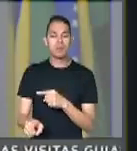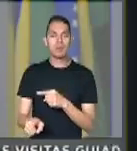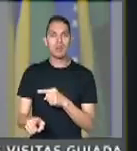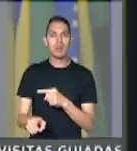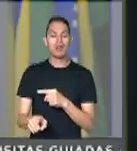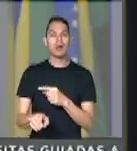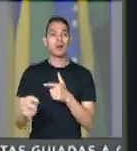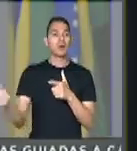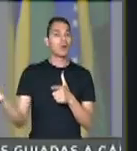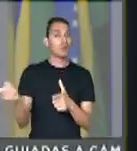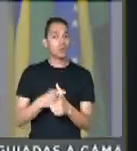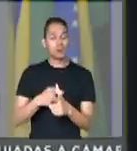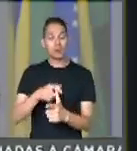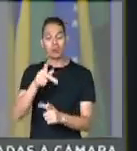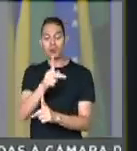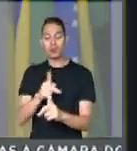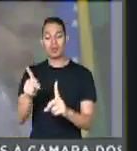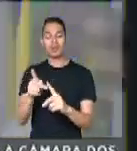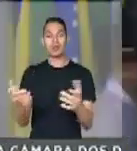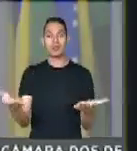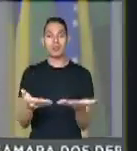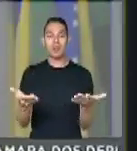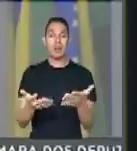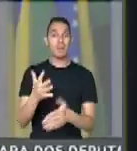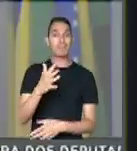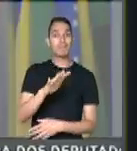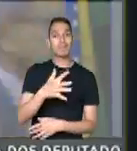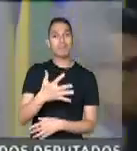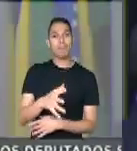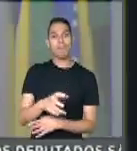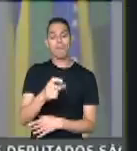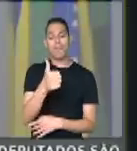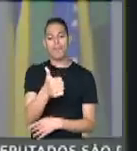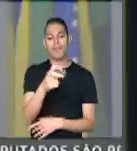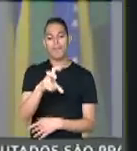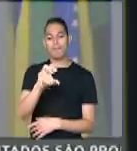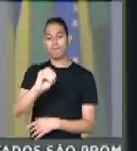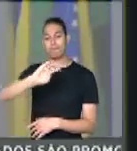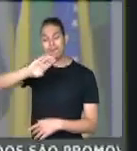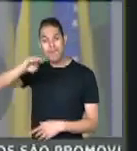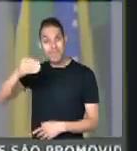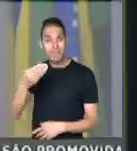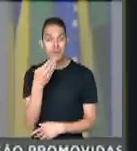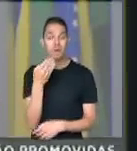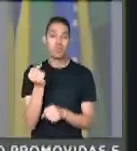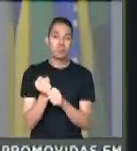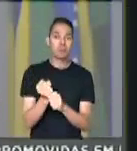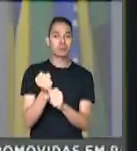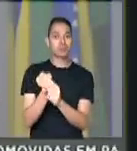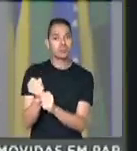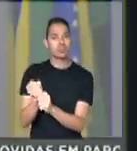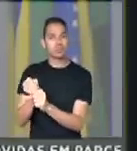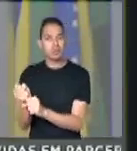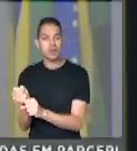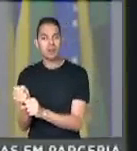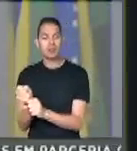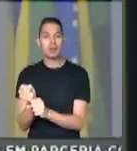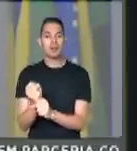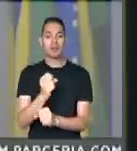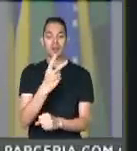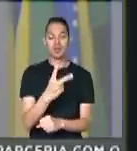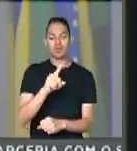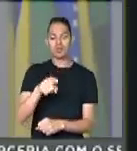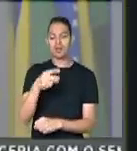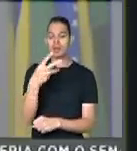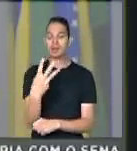rombo da Previdência, atualmente, chega a aproximadamente 150 bilhões por ano. Dá 2